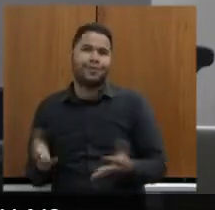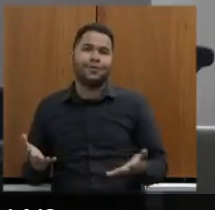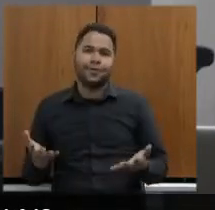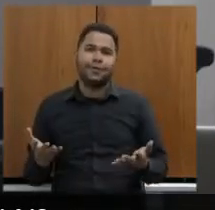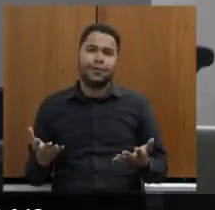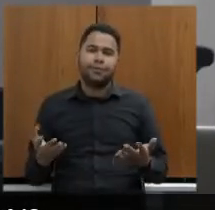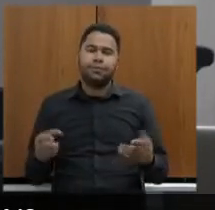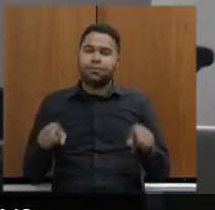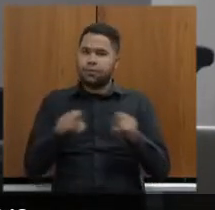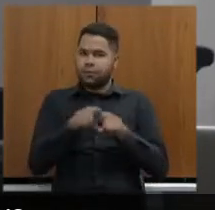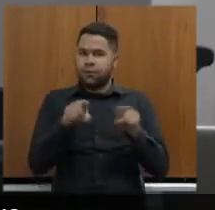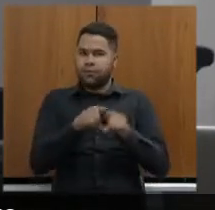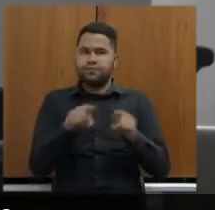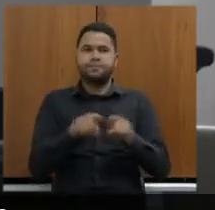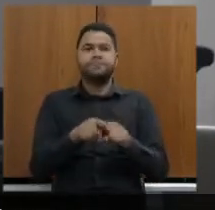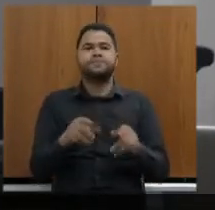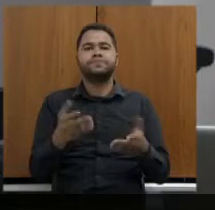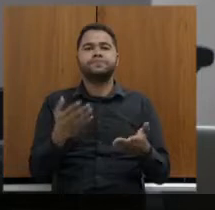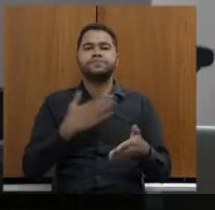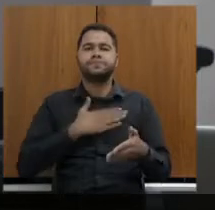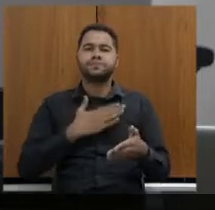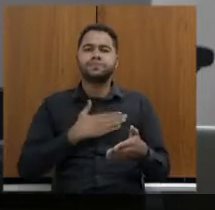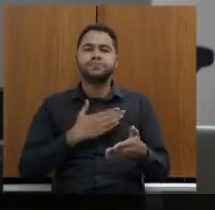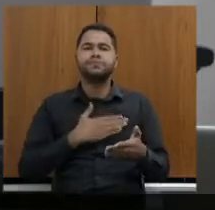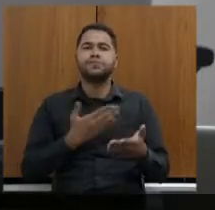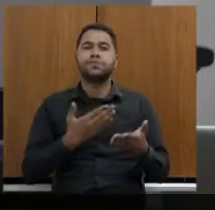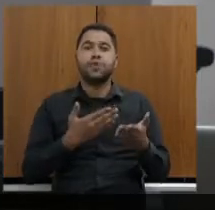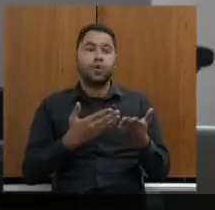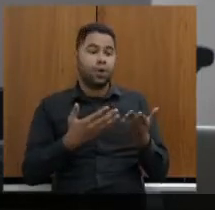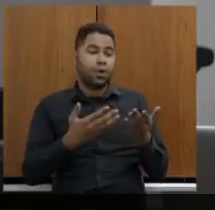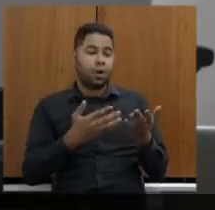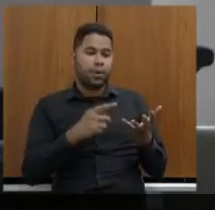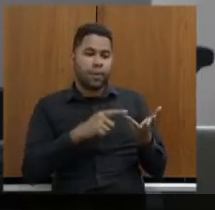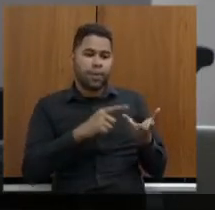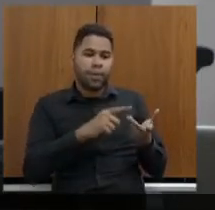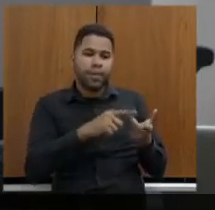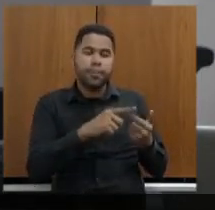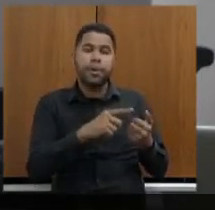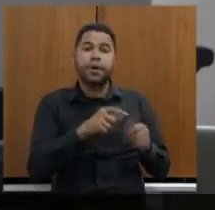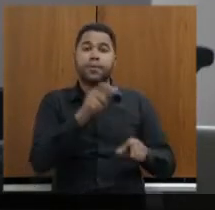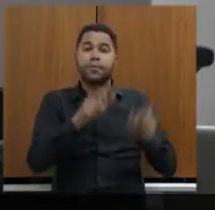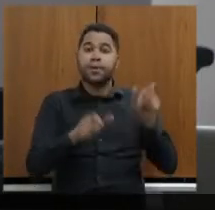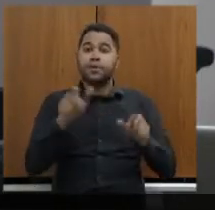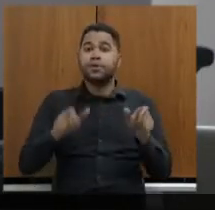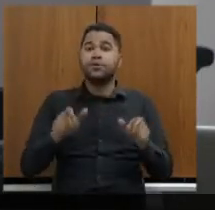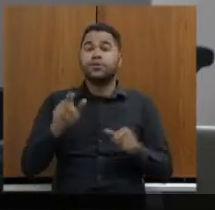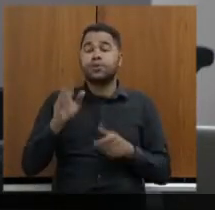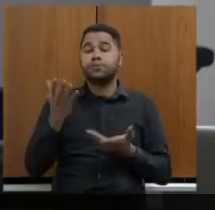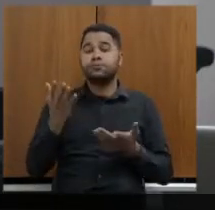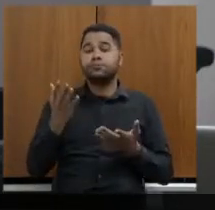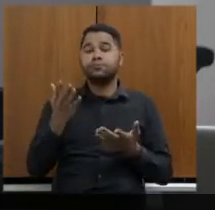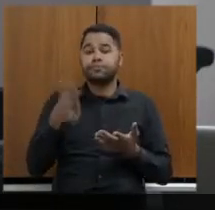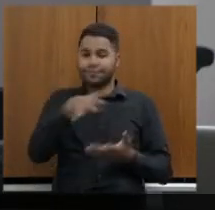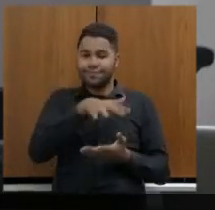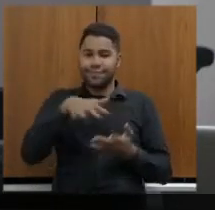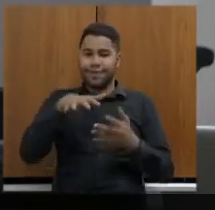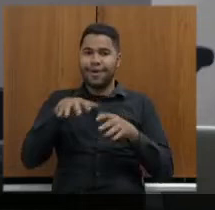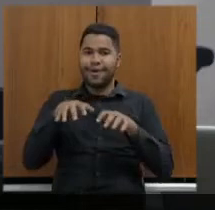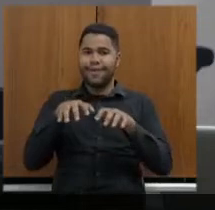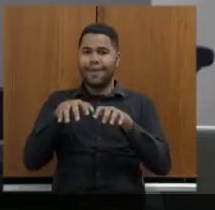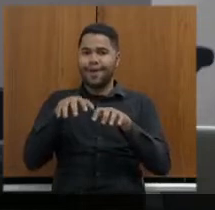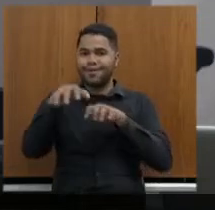com a execução dos seus ofícios isso prejudica as pessoas especialmente que moram em regiões mais